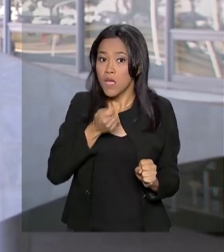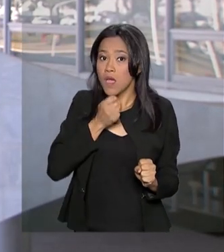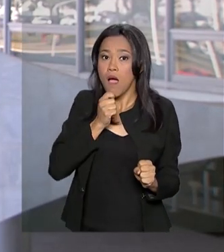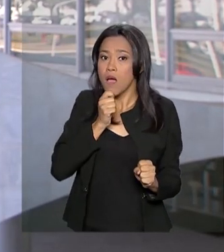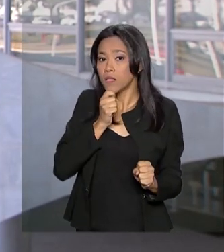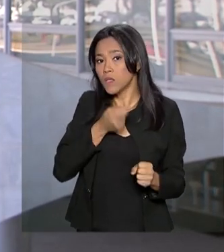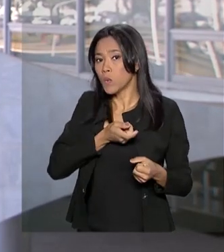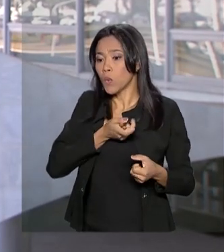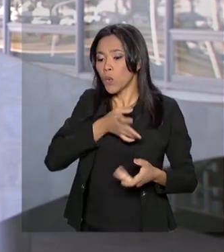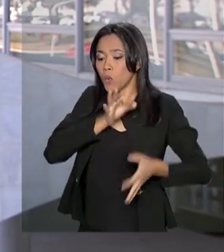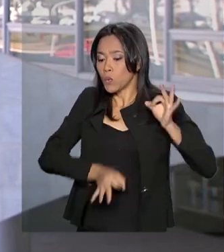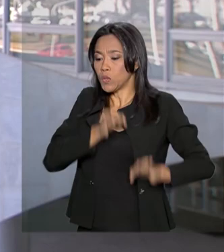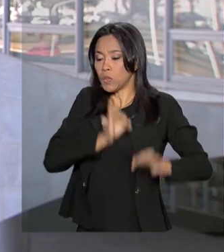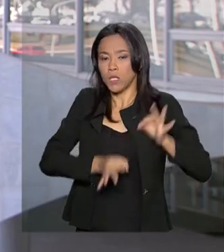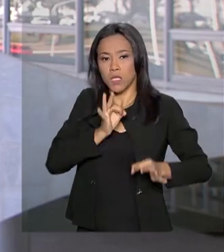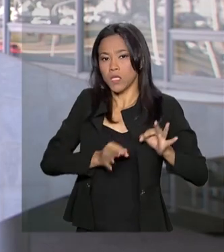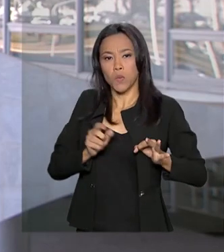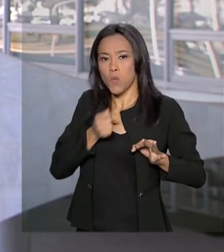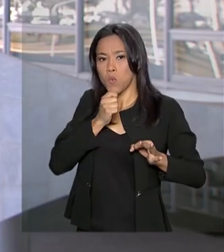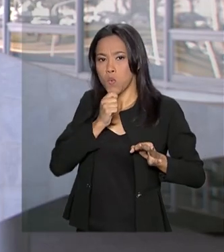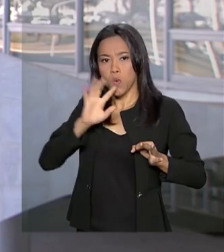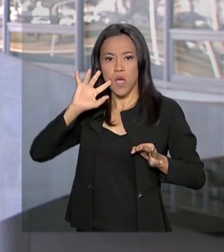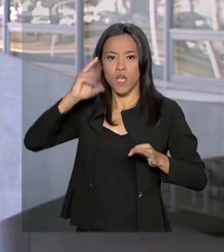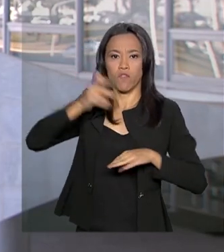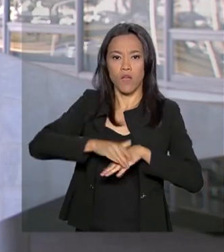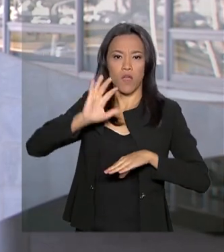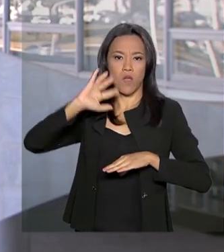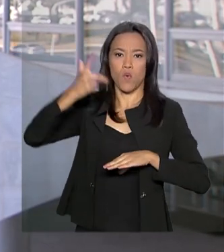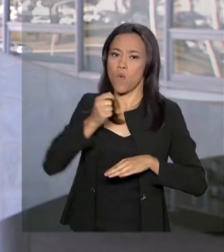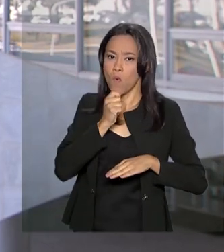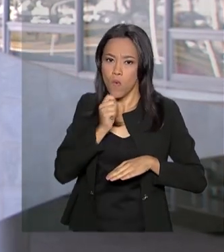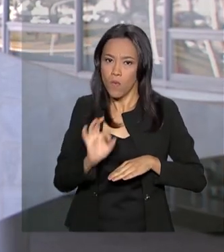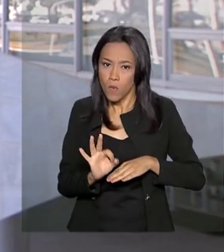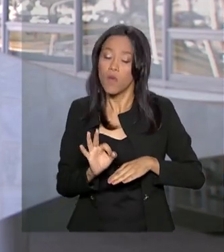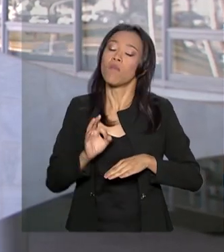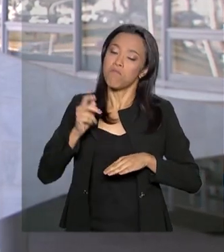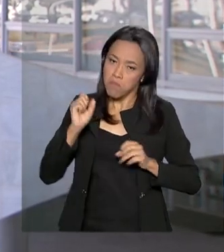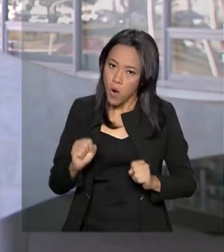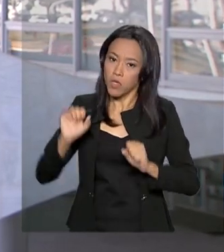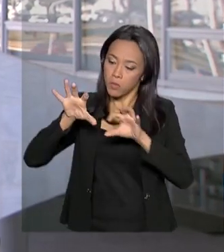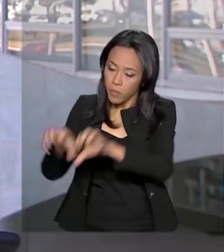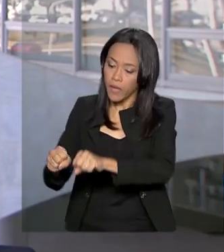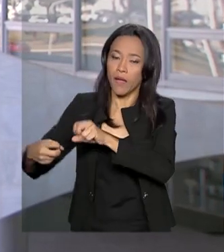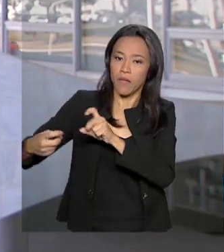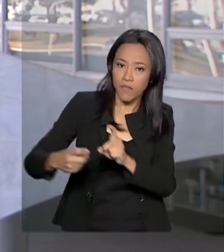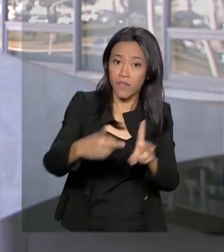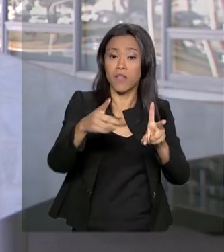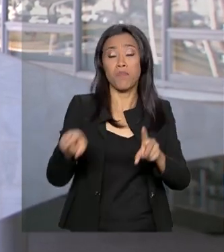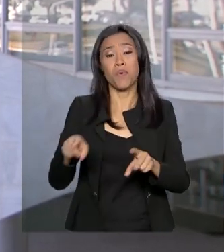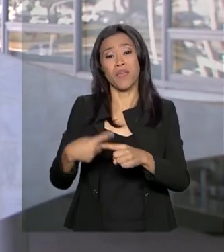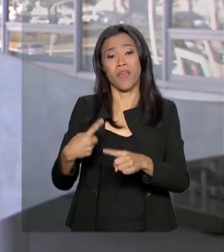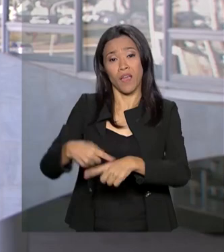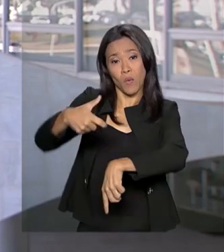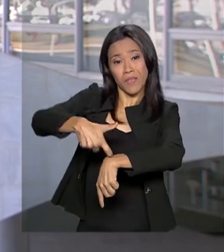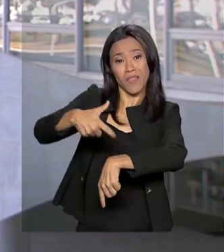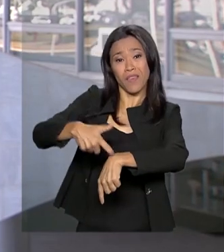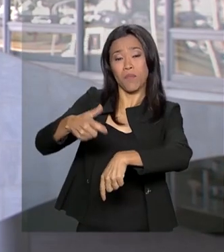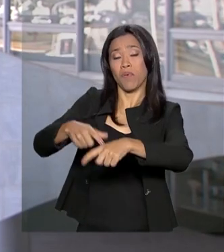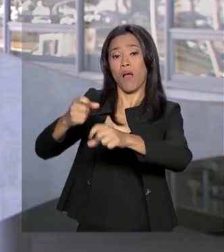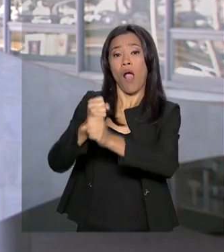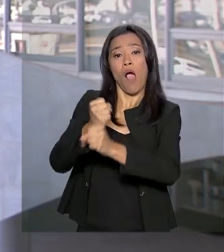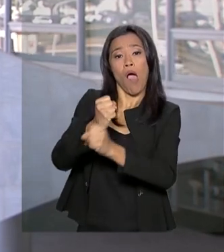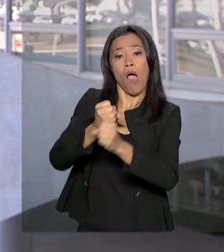definitiva da Justiça. A medida evita que o patrimônio apreendido se deteriore com o tempo perdendo